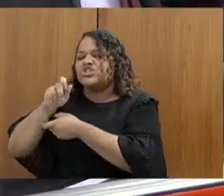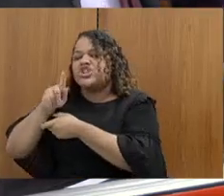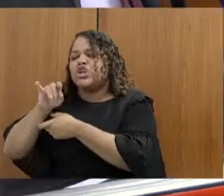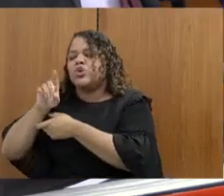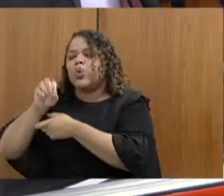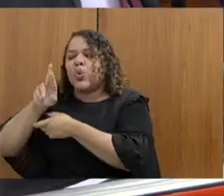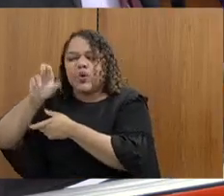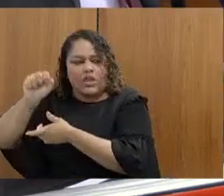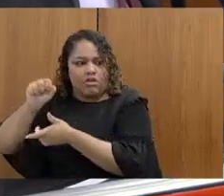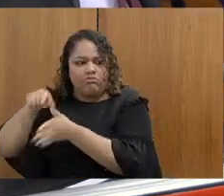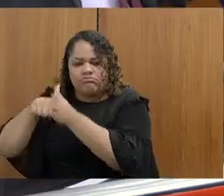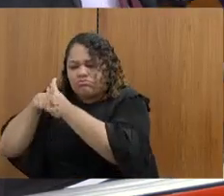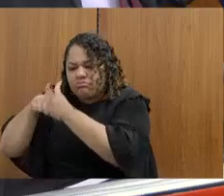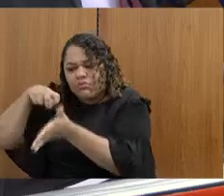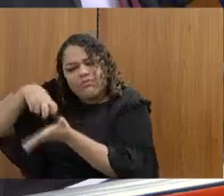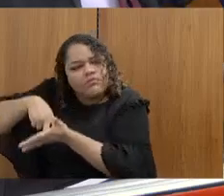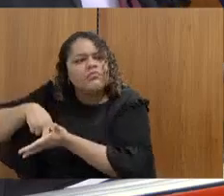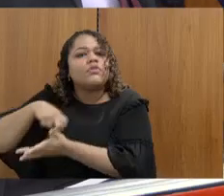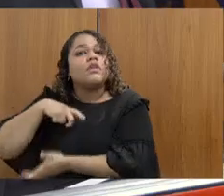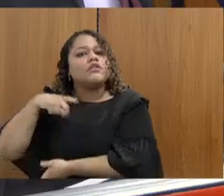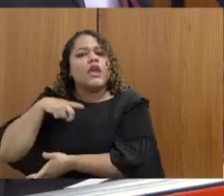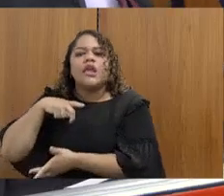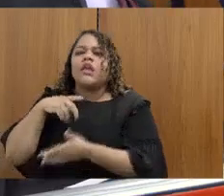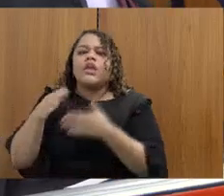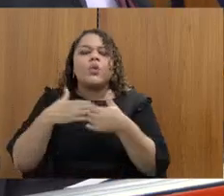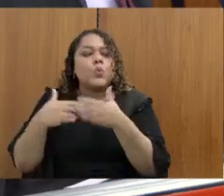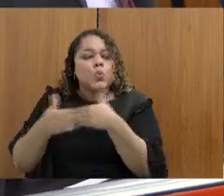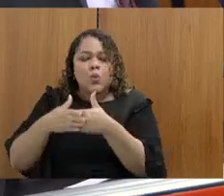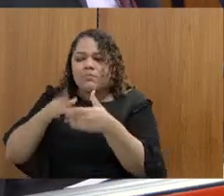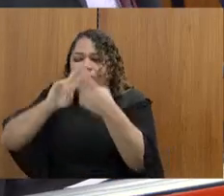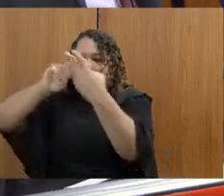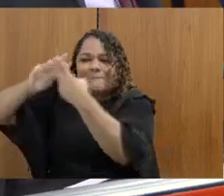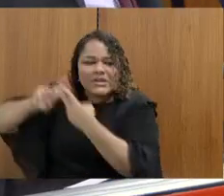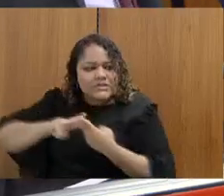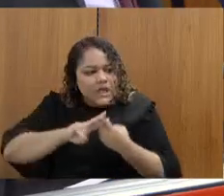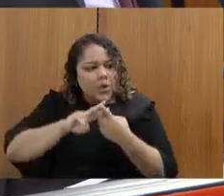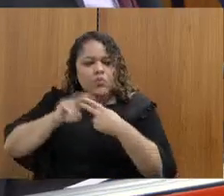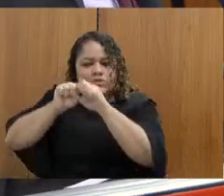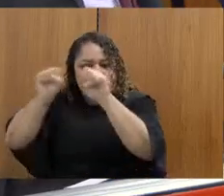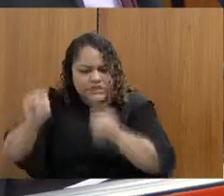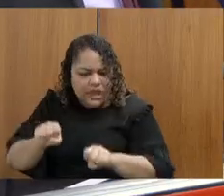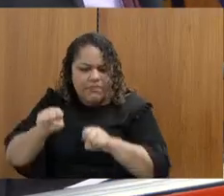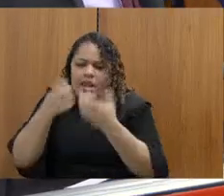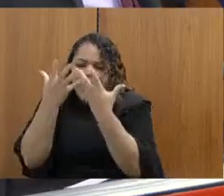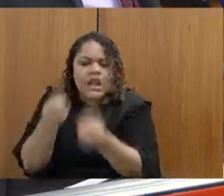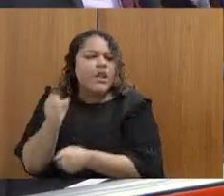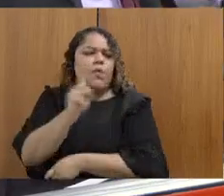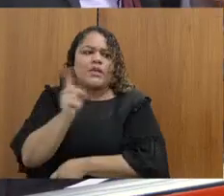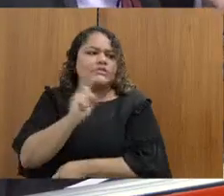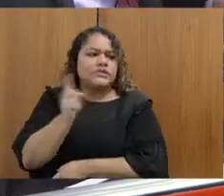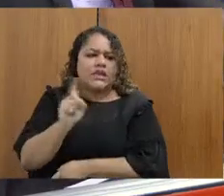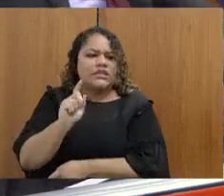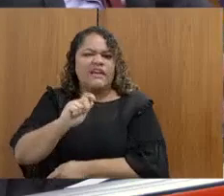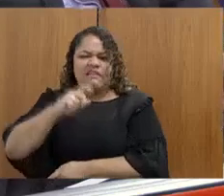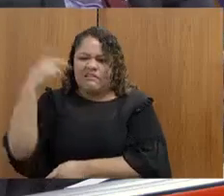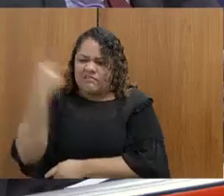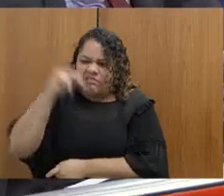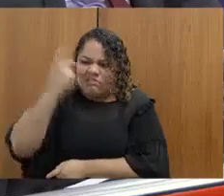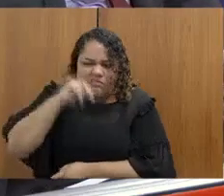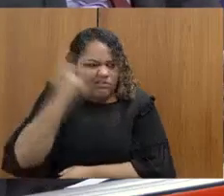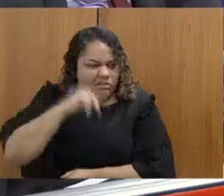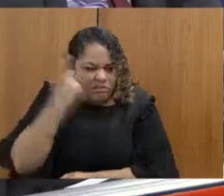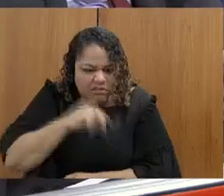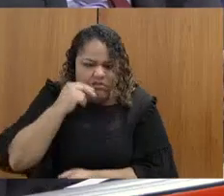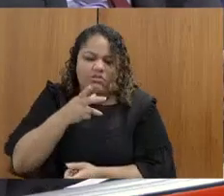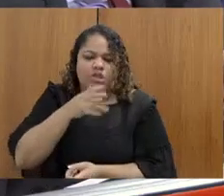não se admite nenhum tipo de tortura no sistema prisional em lugar nenhum. Tortura é coisa que não acontece ou não pretendo que se